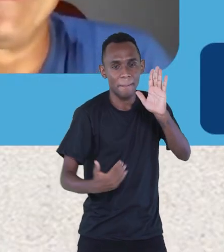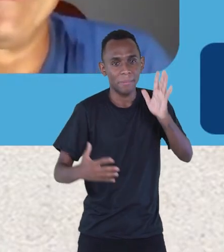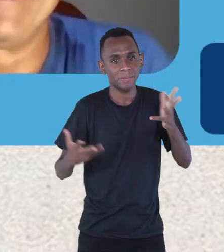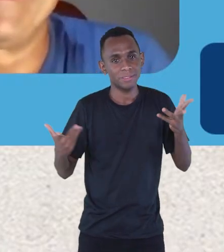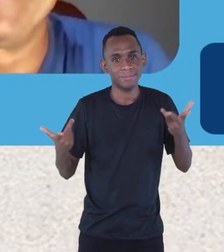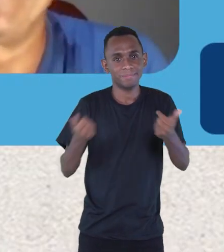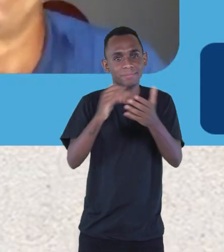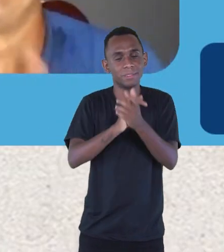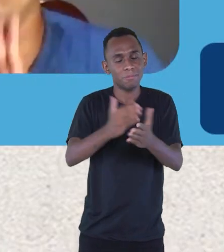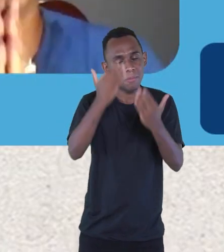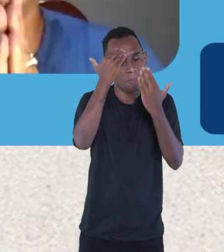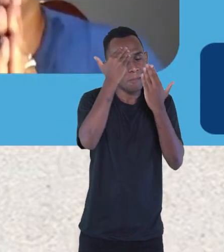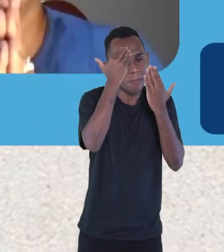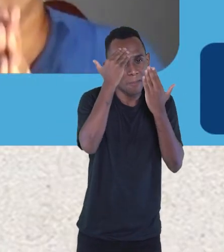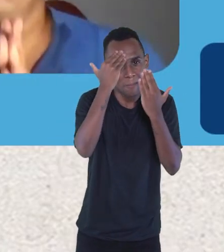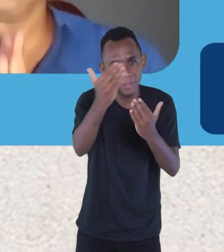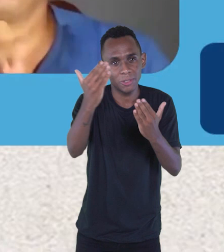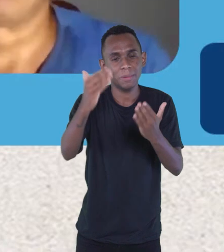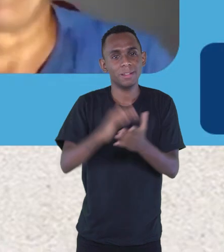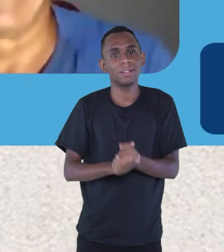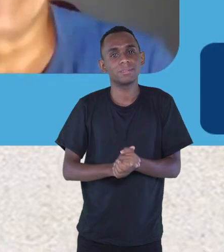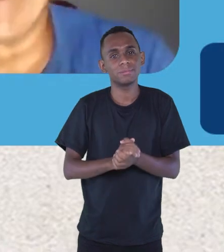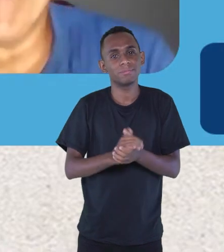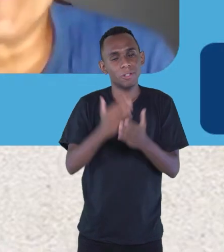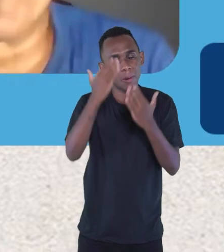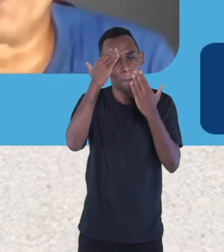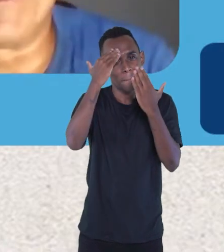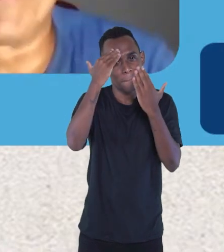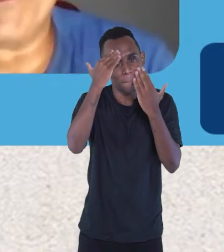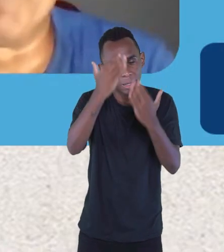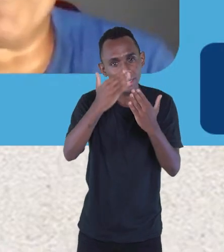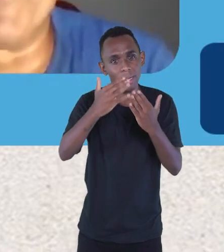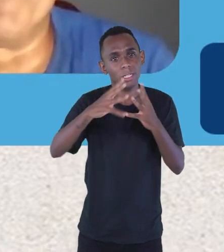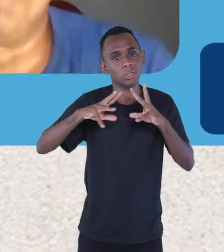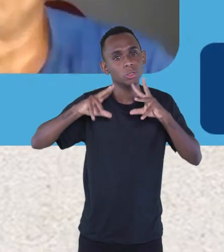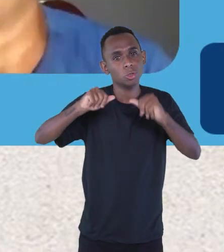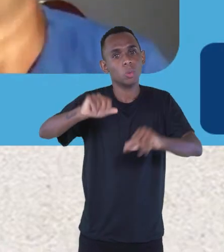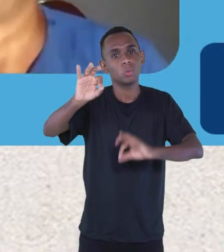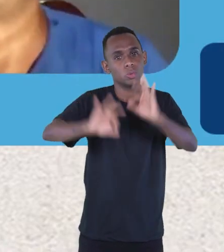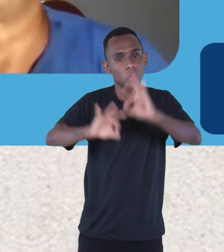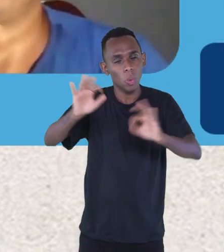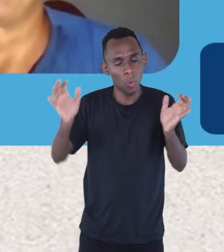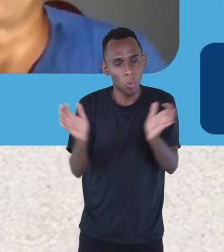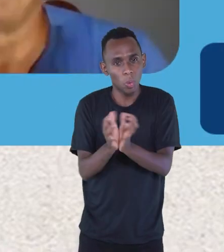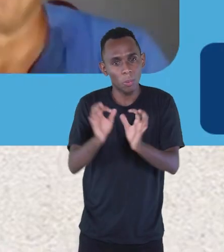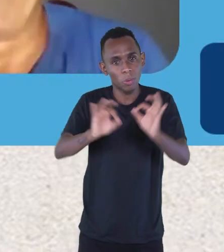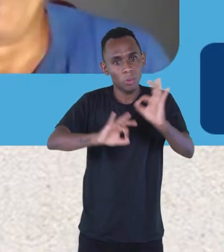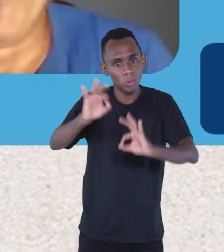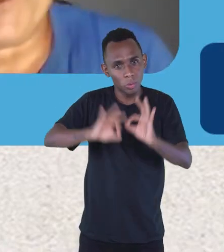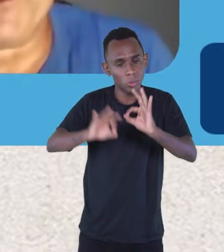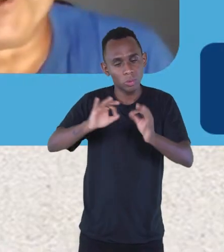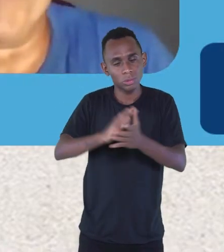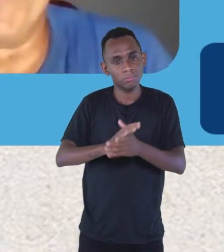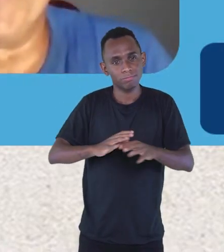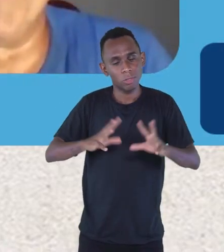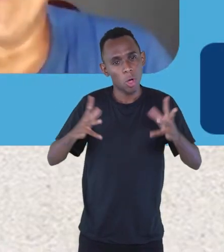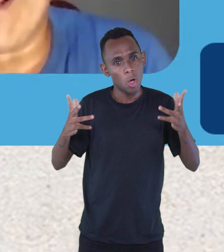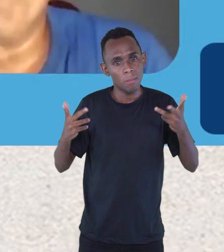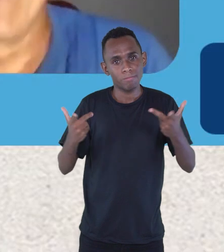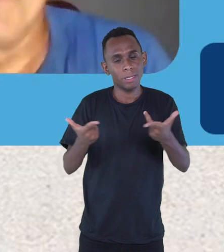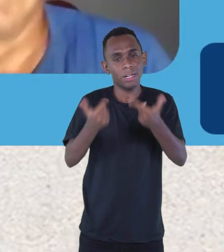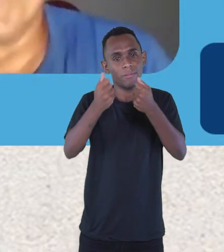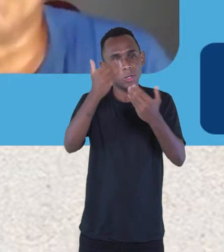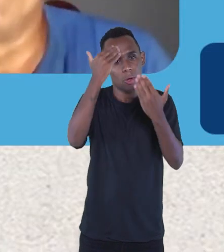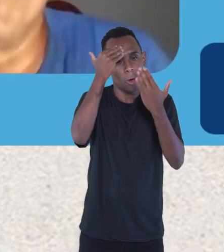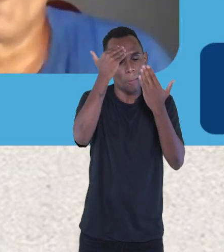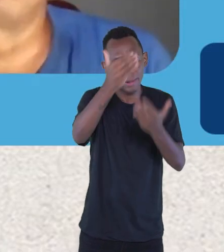Muito obrigada, Juana Al. Agradeço demais, agradeço a toda a equipe, viu? O tratamento maravilhoso que eu tive e